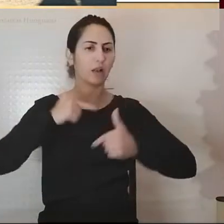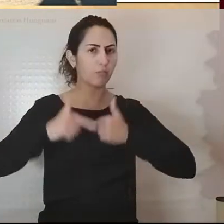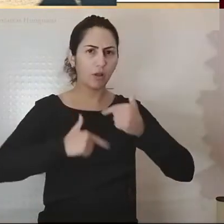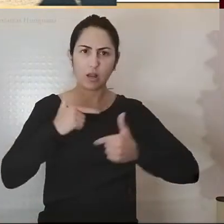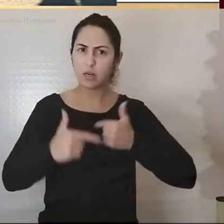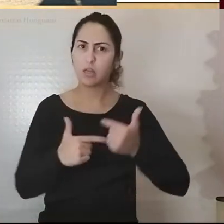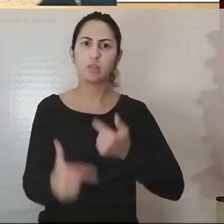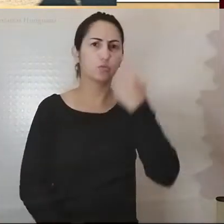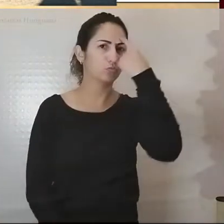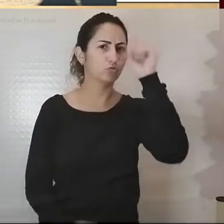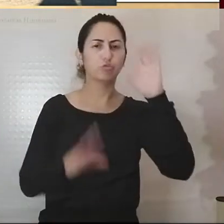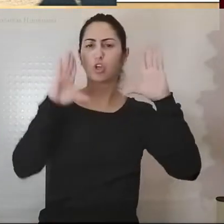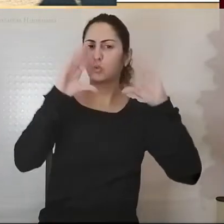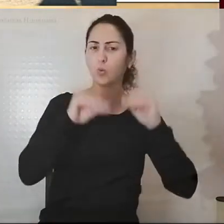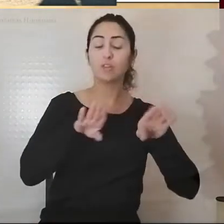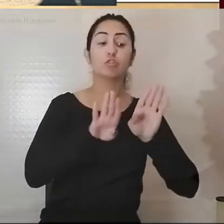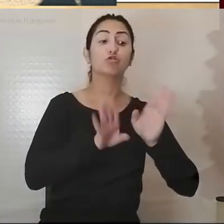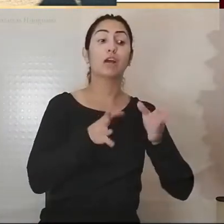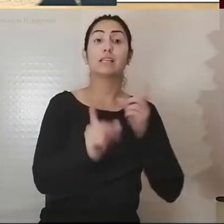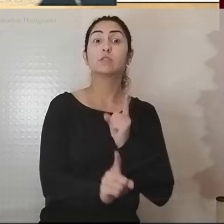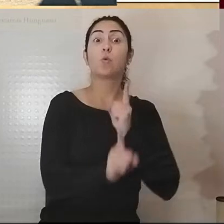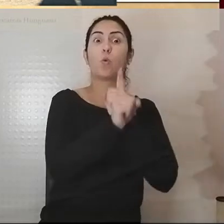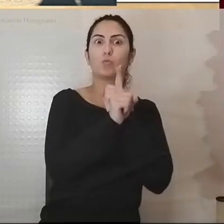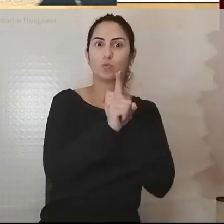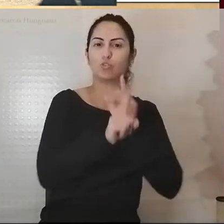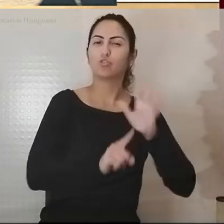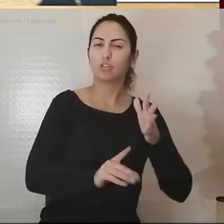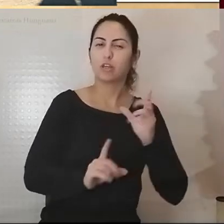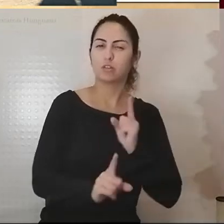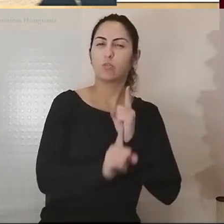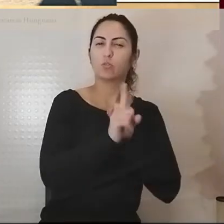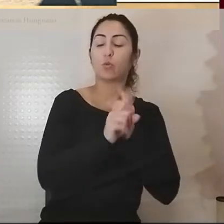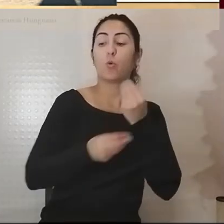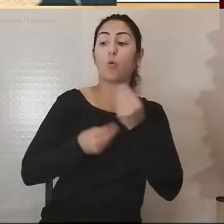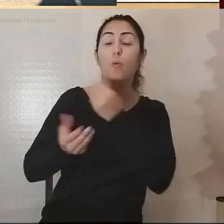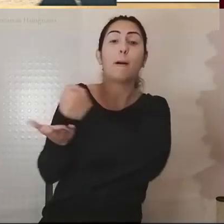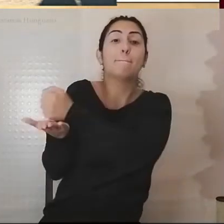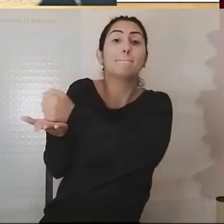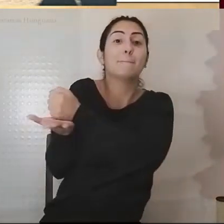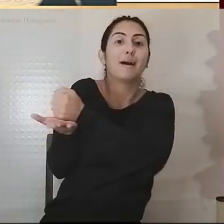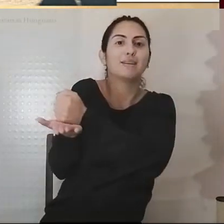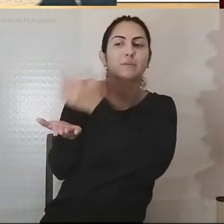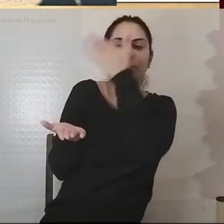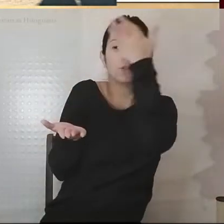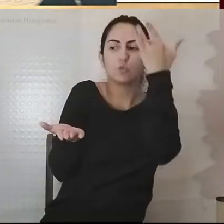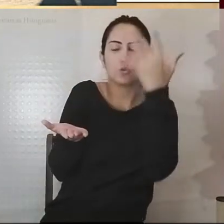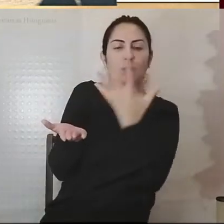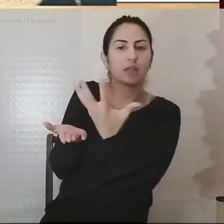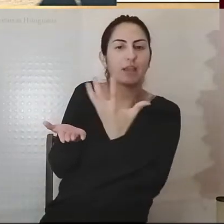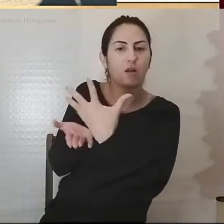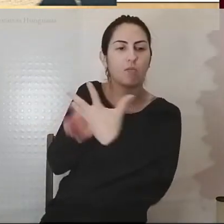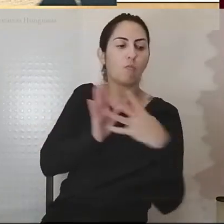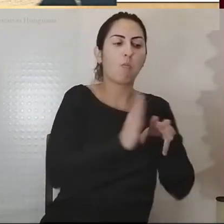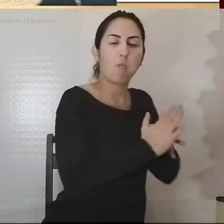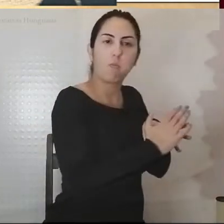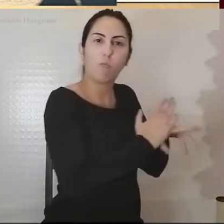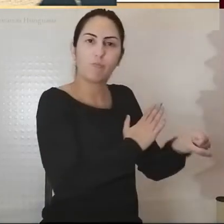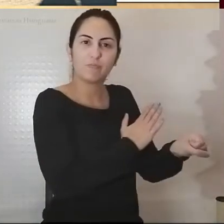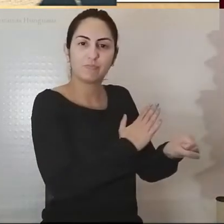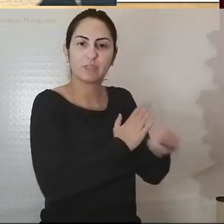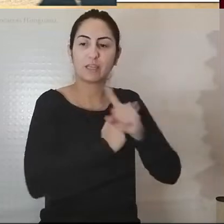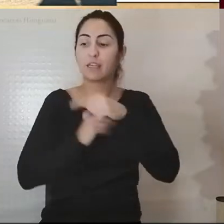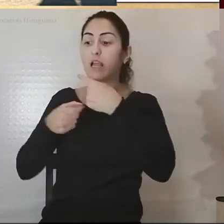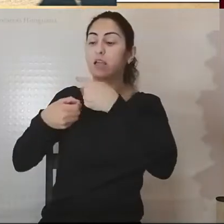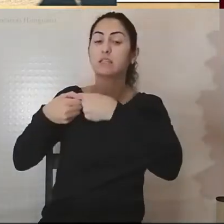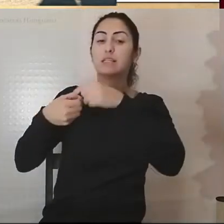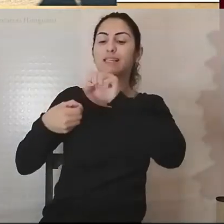dia e já descobriram uma das bases do inimigo que eles chamam de Síria, localizada